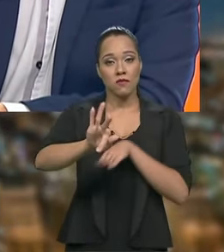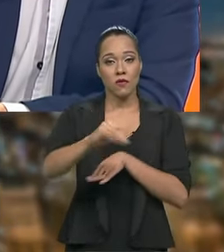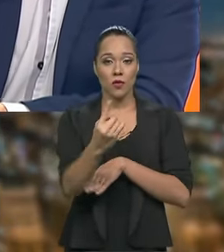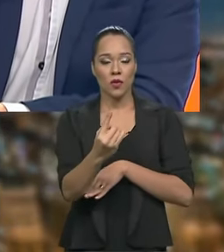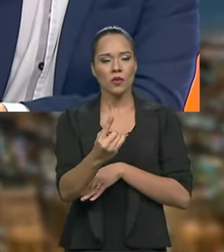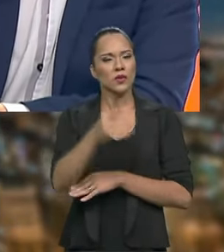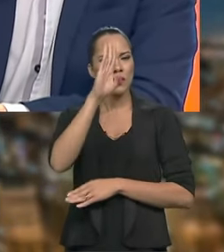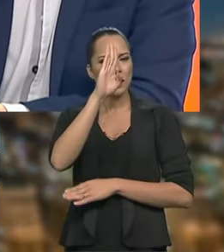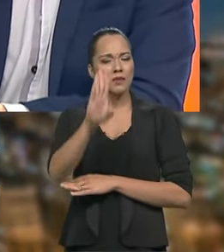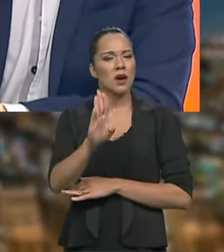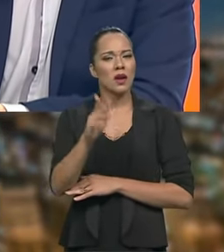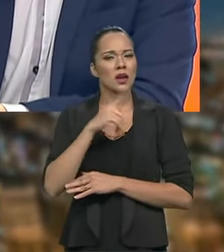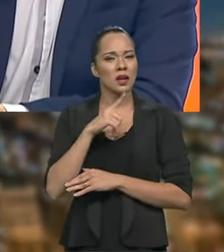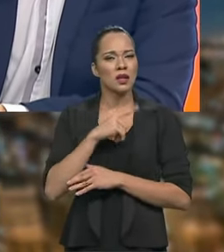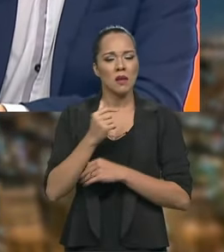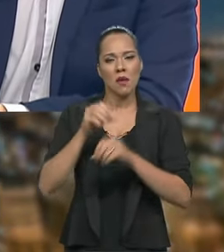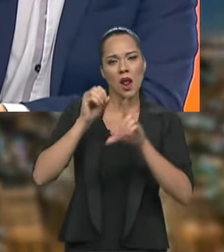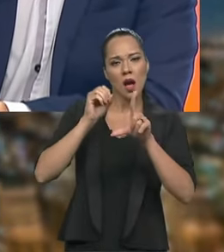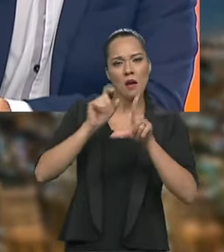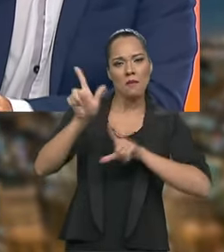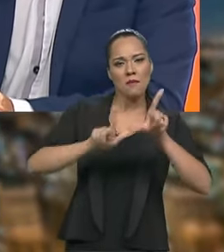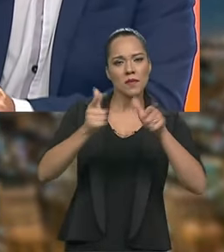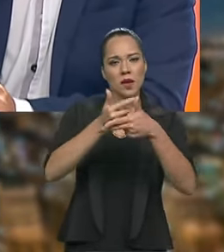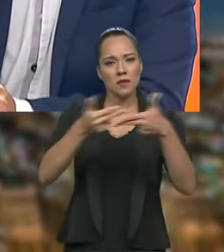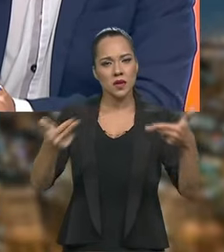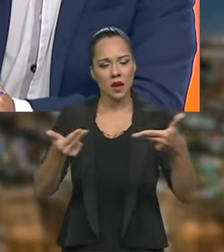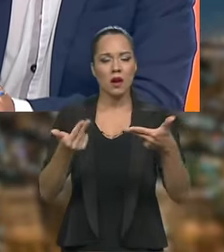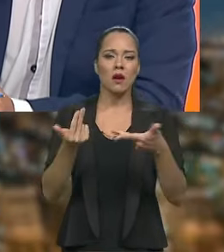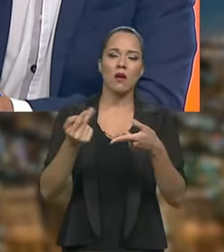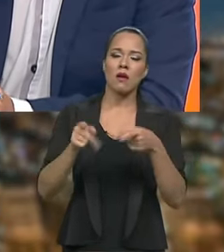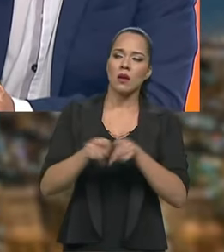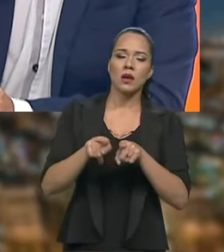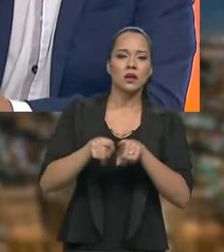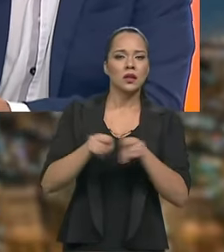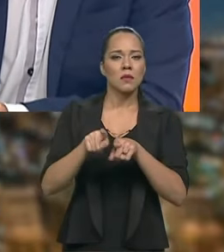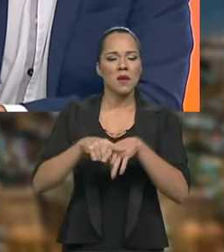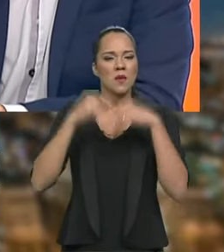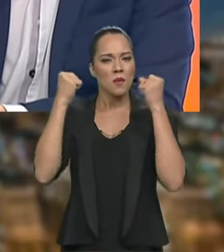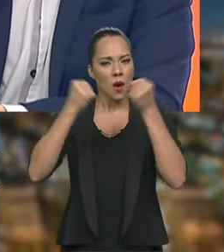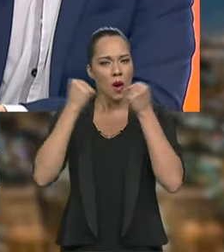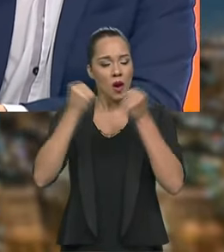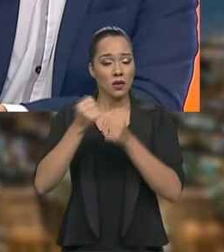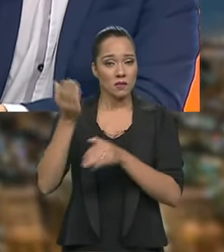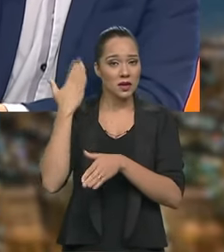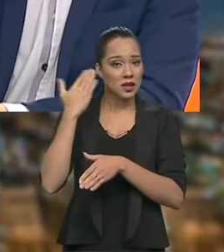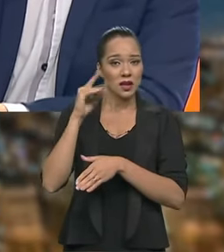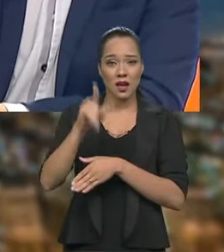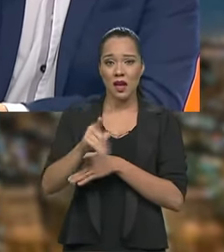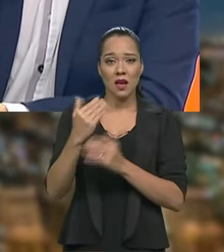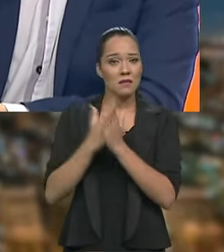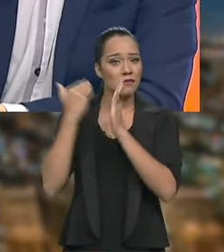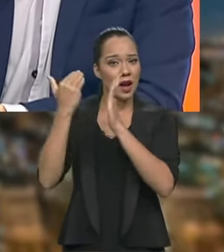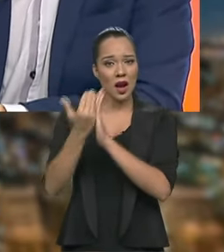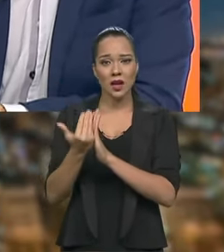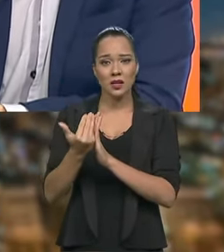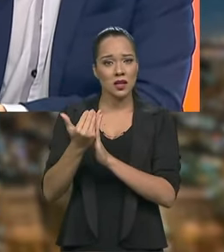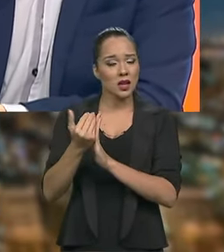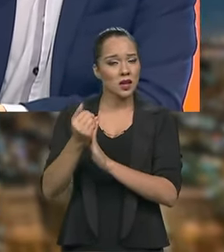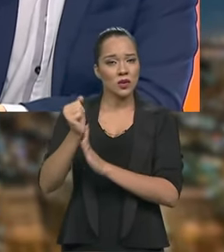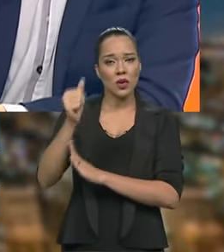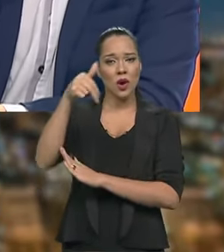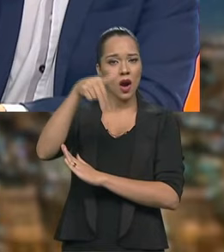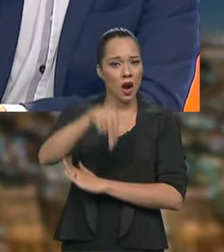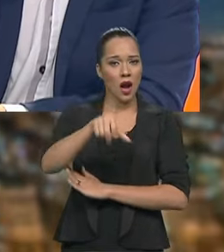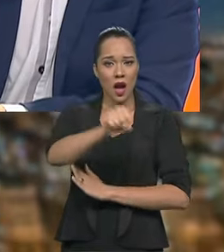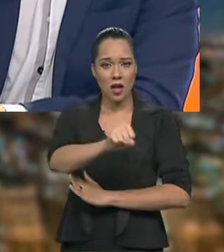grandes feitos trazidos pela mídia, trazidos por torcedores saudosos da época, acabou sendo muito mais de Ayrton Senna